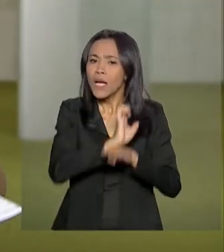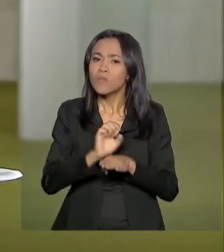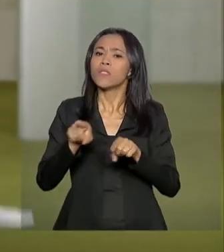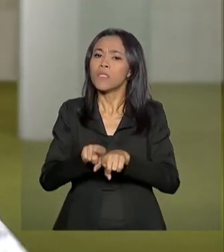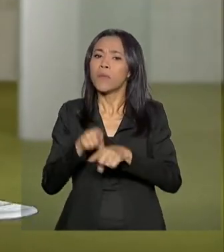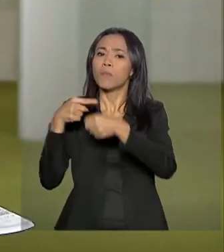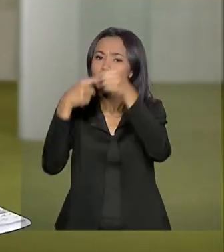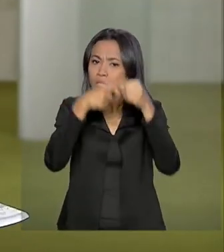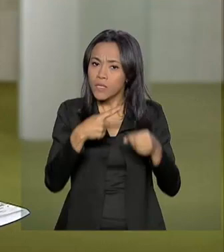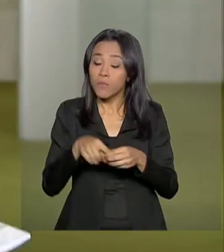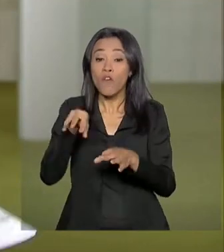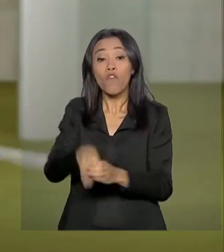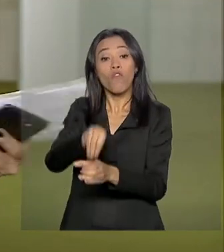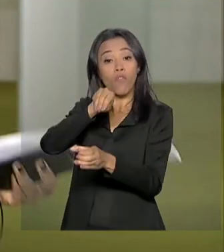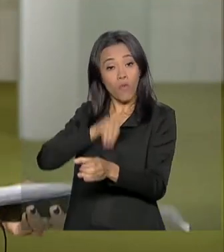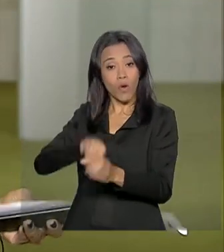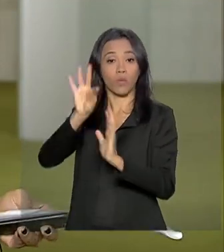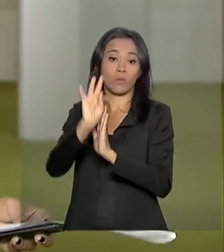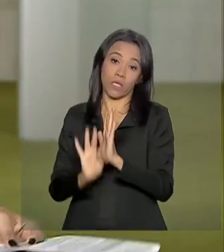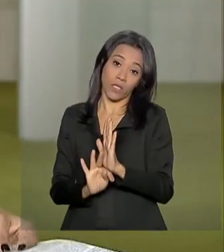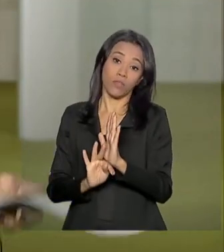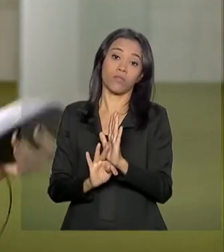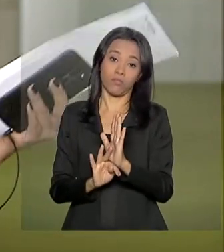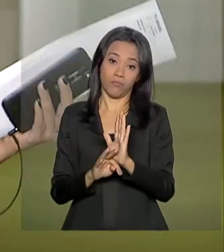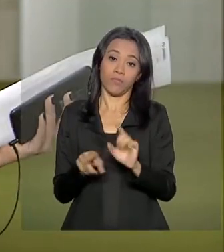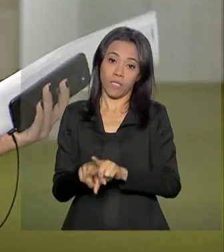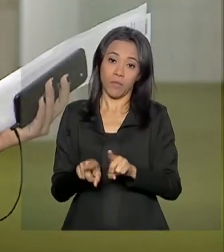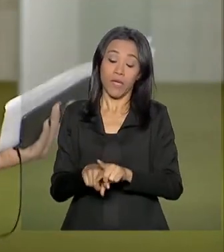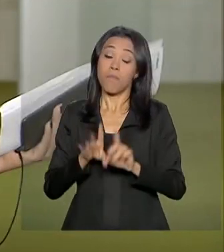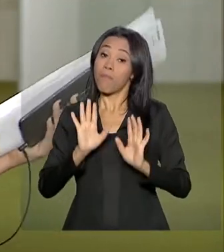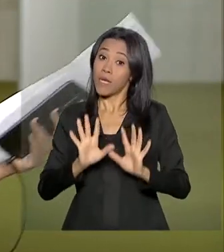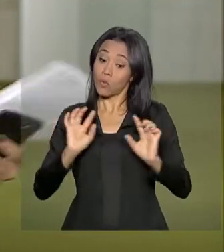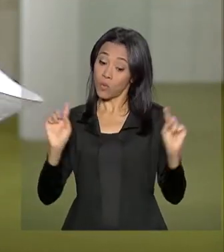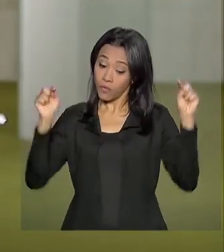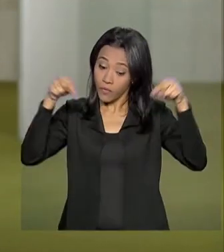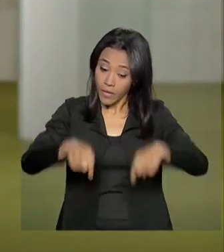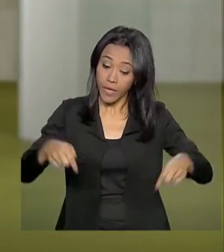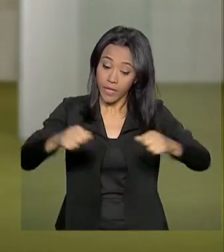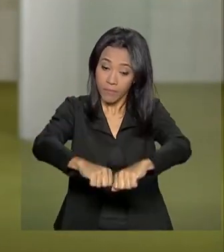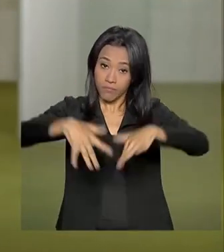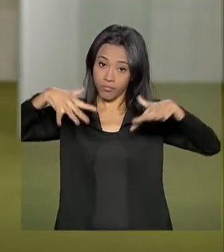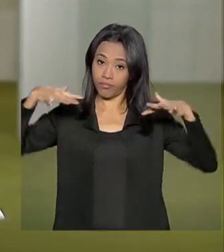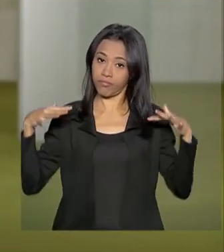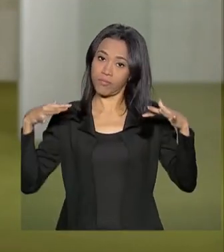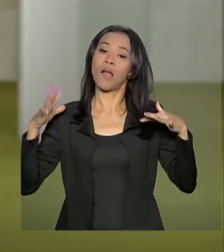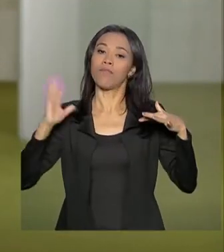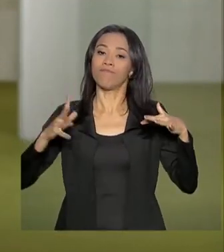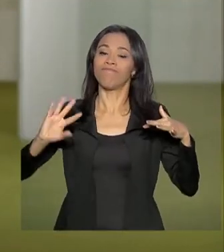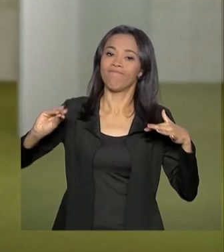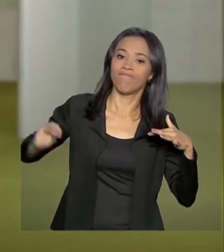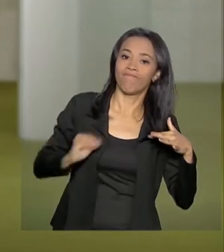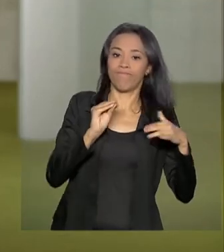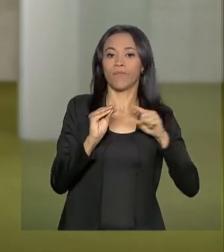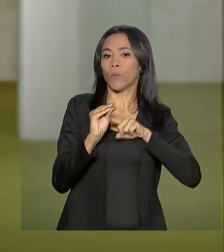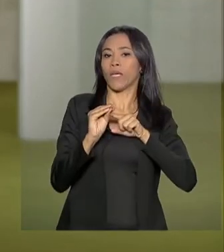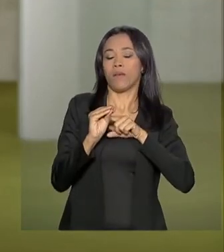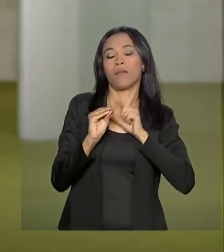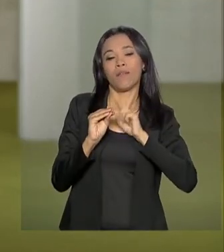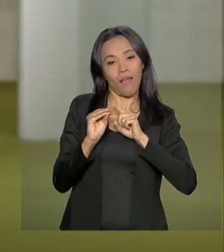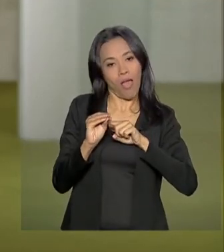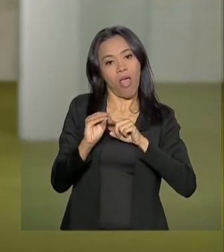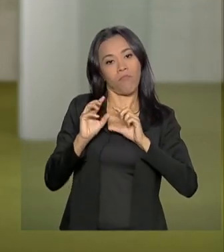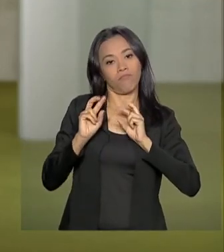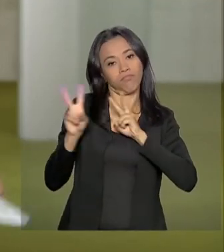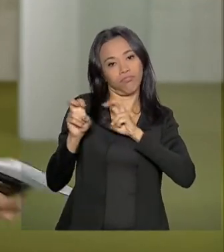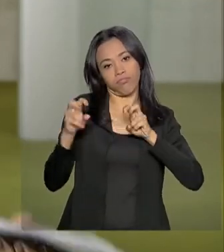eles vão ficar fora do texto da Previdência, mas a ideia é que, quando o assunto vier aqui para o plenário, essa parte seja reinserida por meio de uma emenda desde que